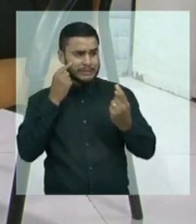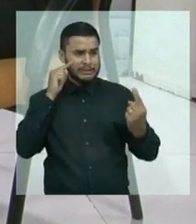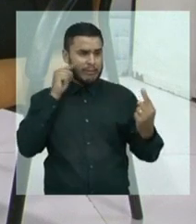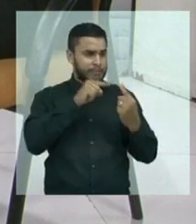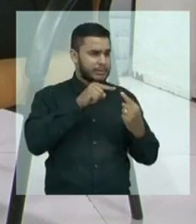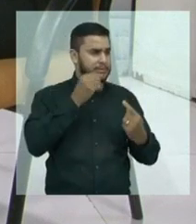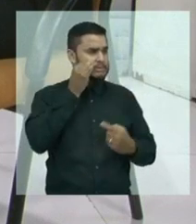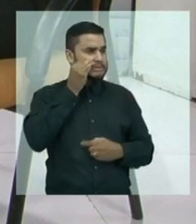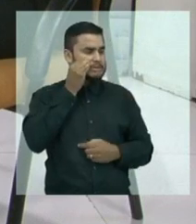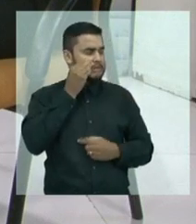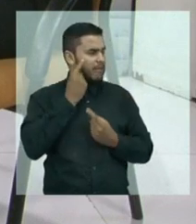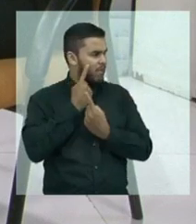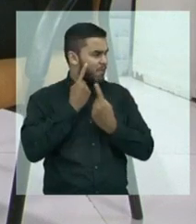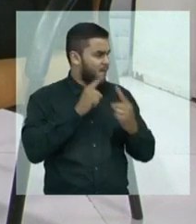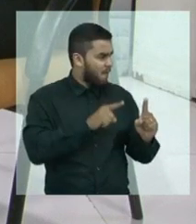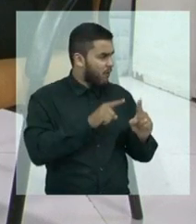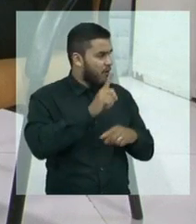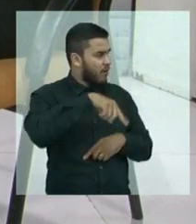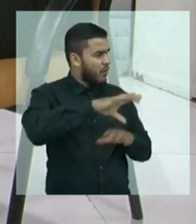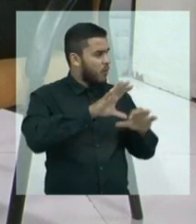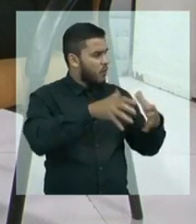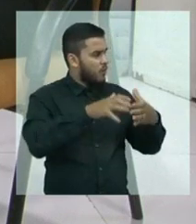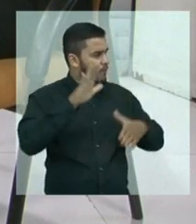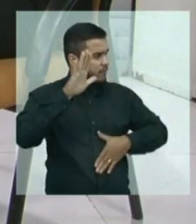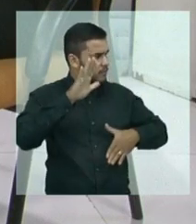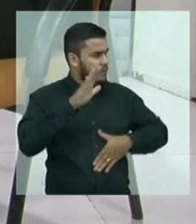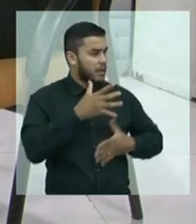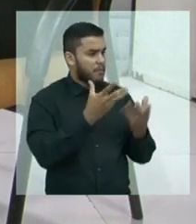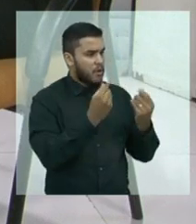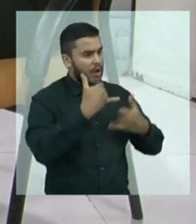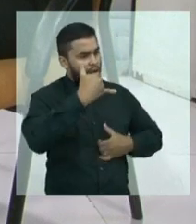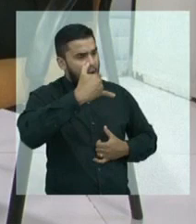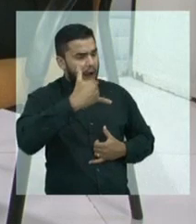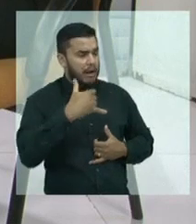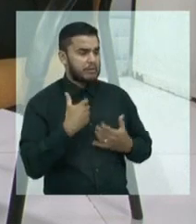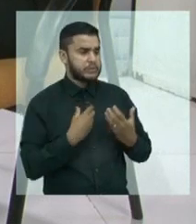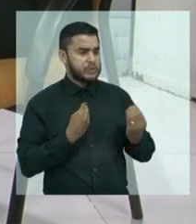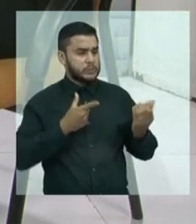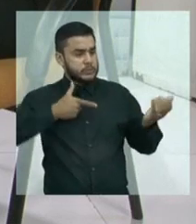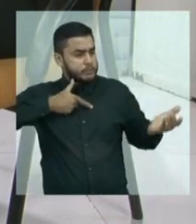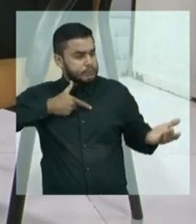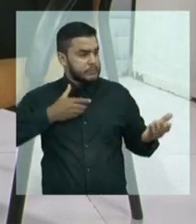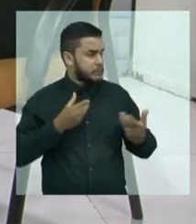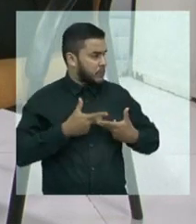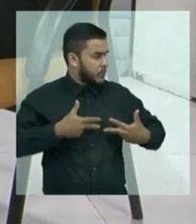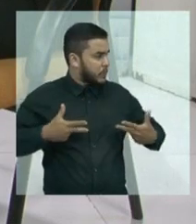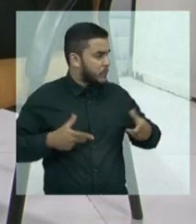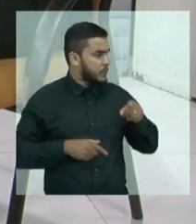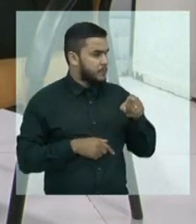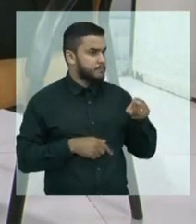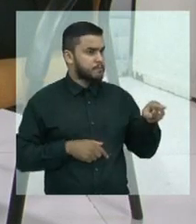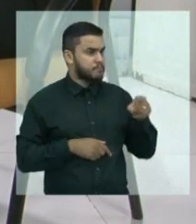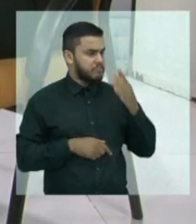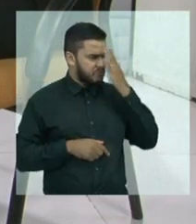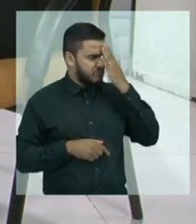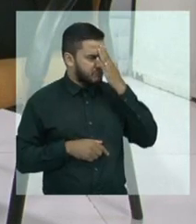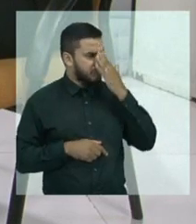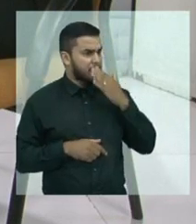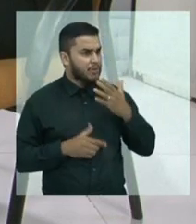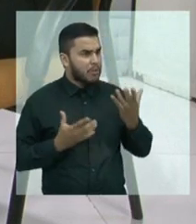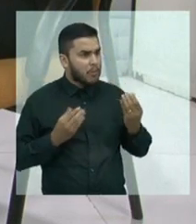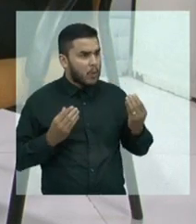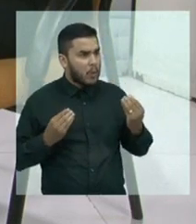Inclusive com armamentos e muitos outros objetos agressivos, até objetos militares, né? É,